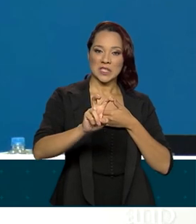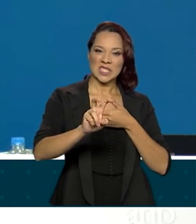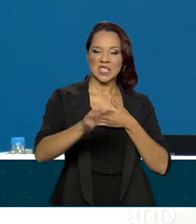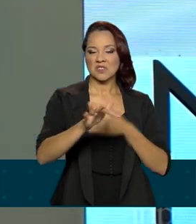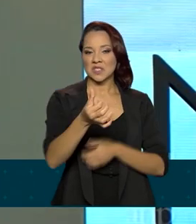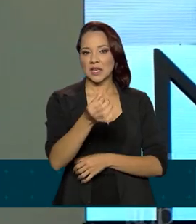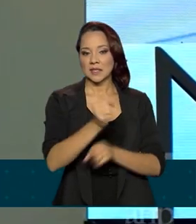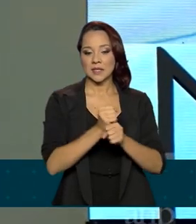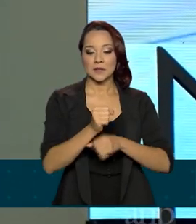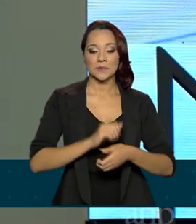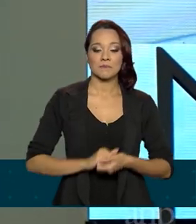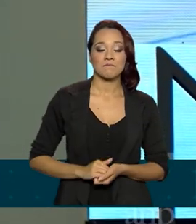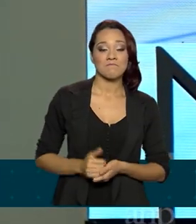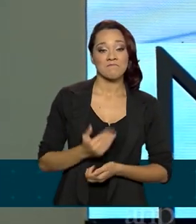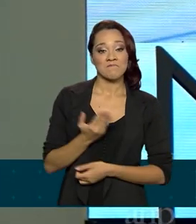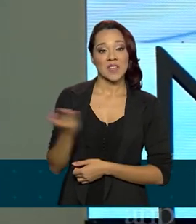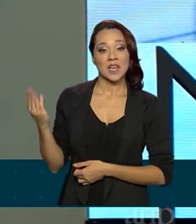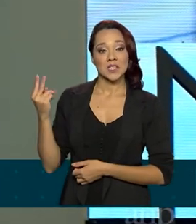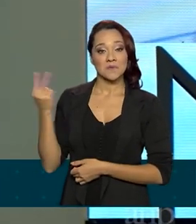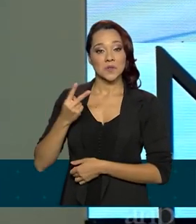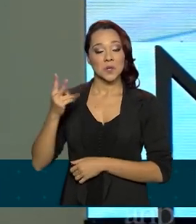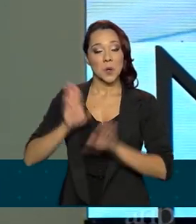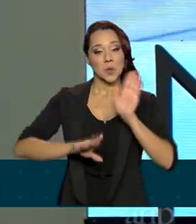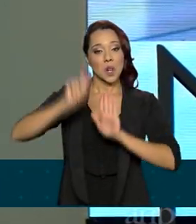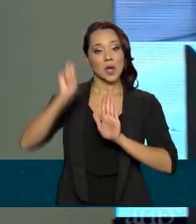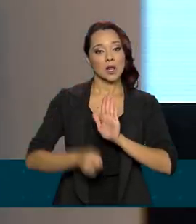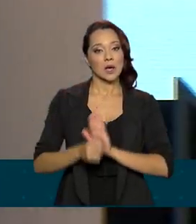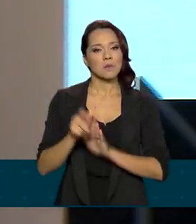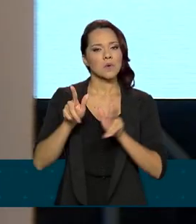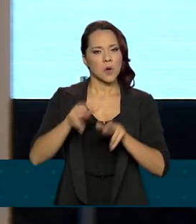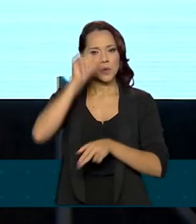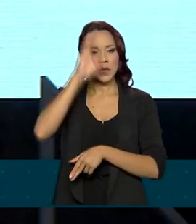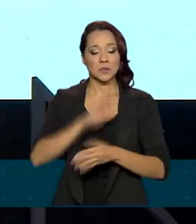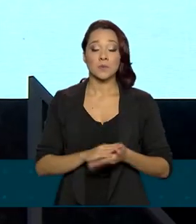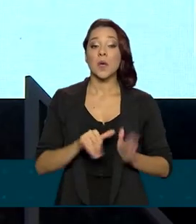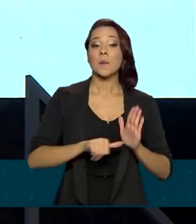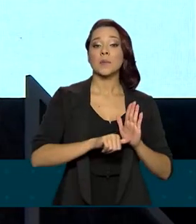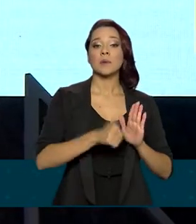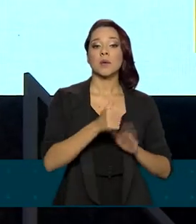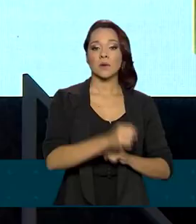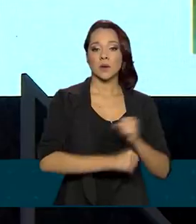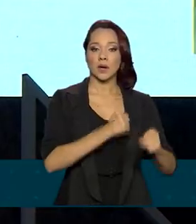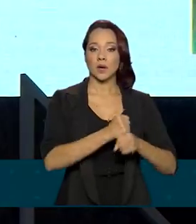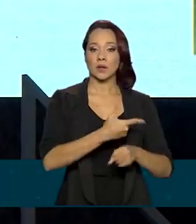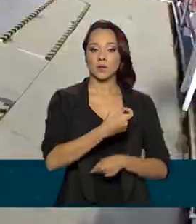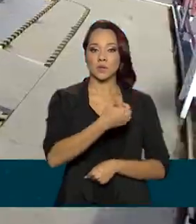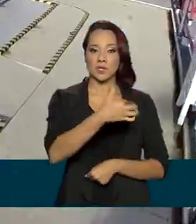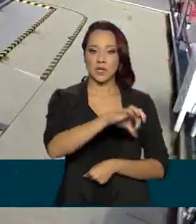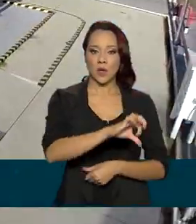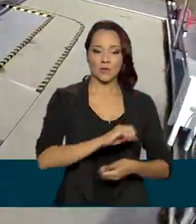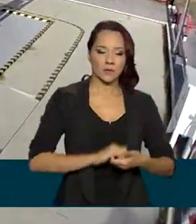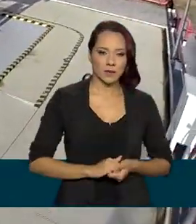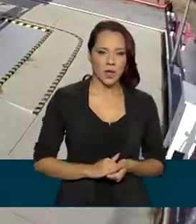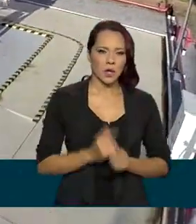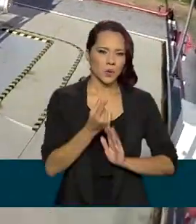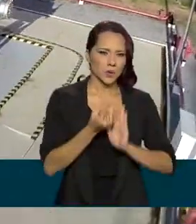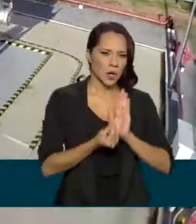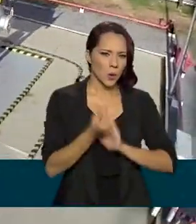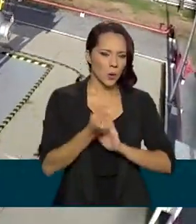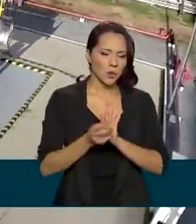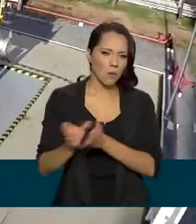seis anos. Este foi o segundo leilão do tipo no Brasil. O primeiro foi em 2019. Dos recursos